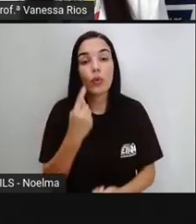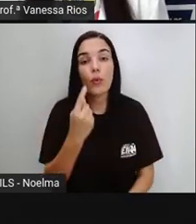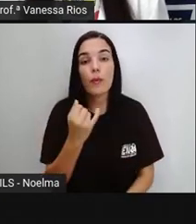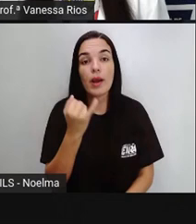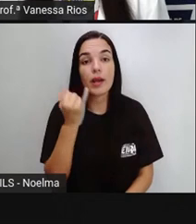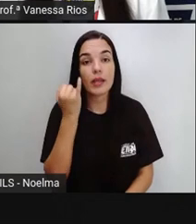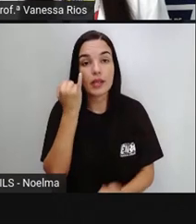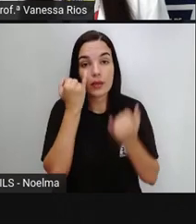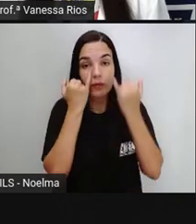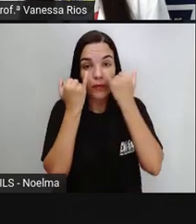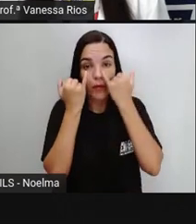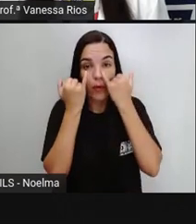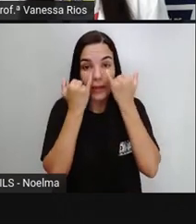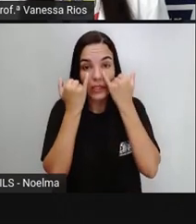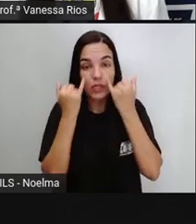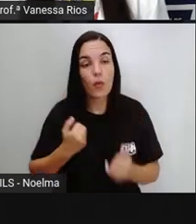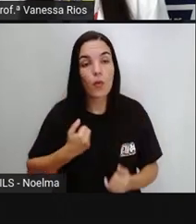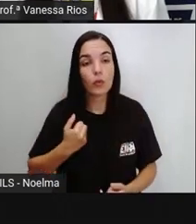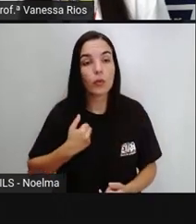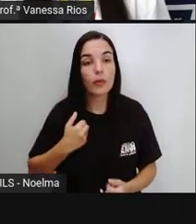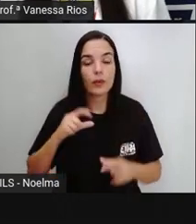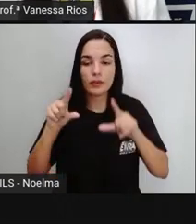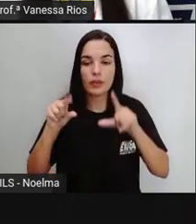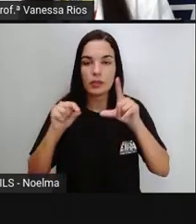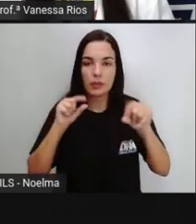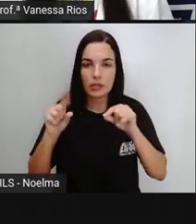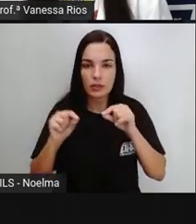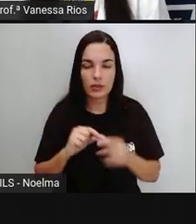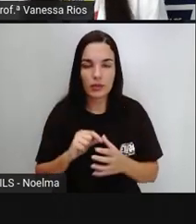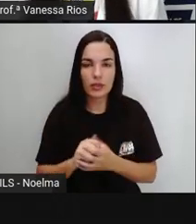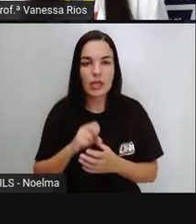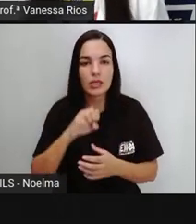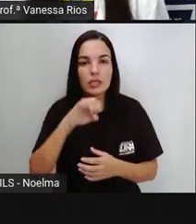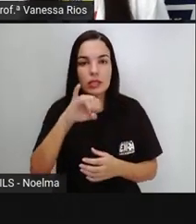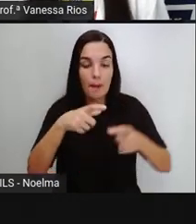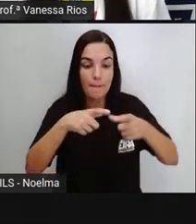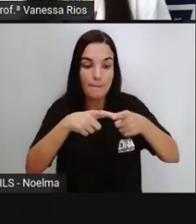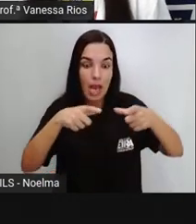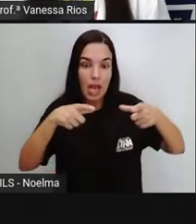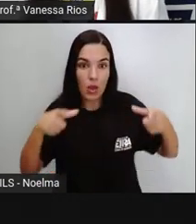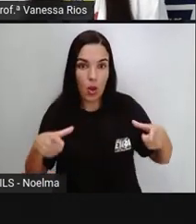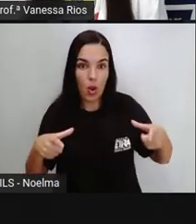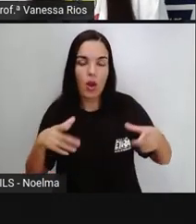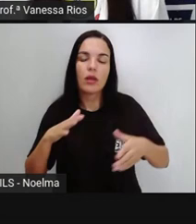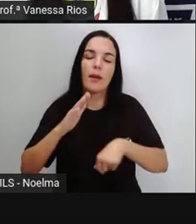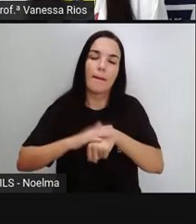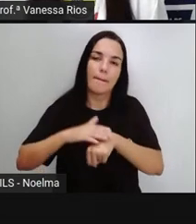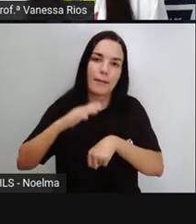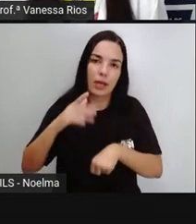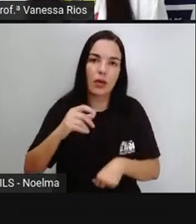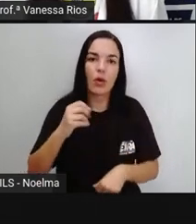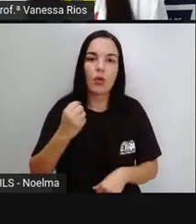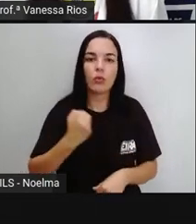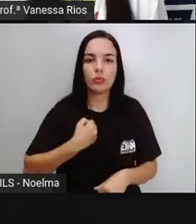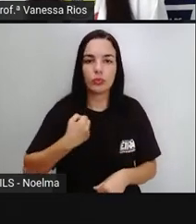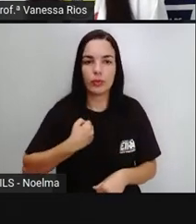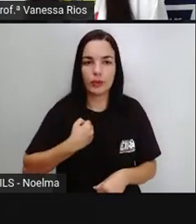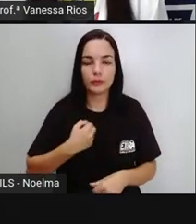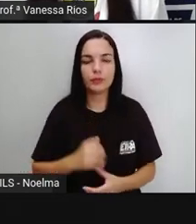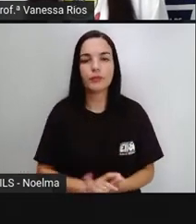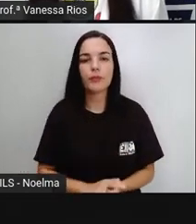traz um número, um valor específico. Quanto maior a parte, maior o número que essa parte está representando.